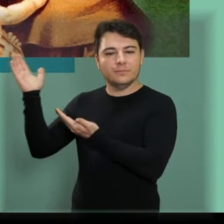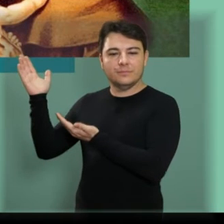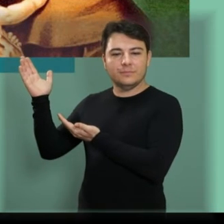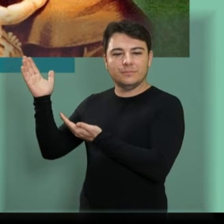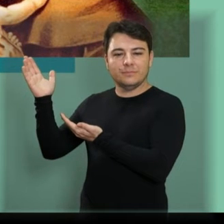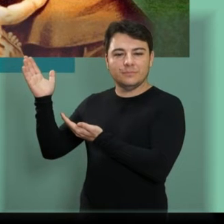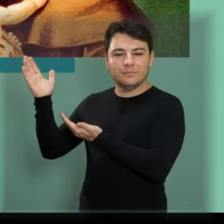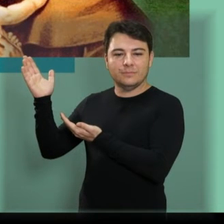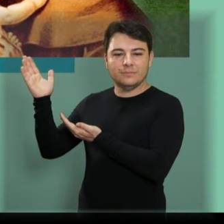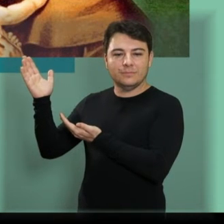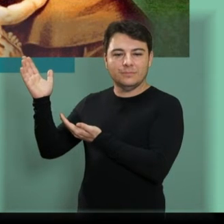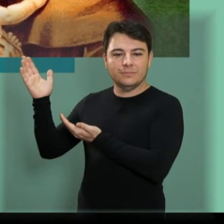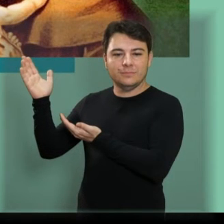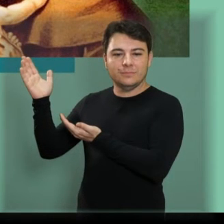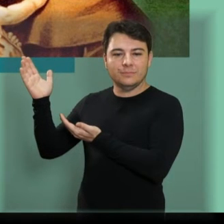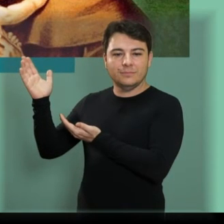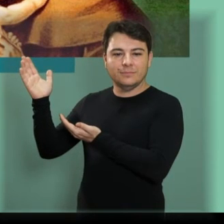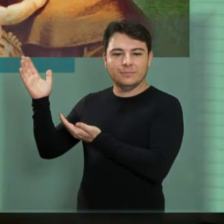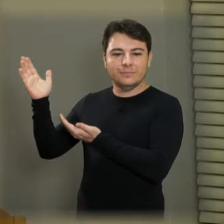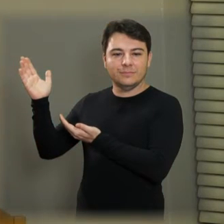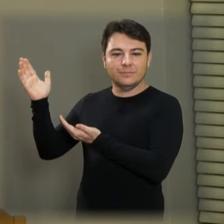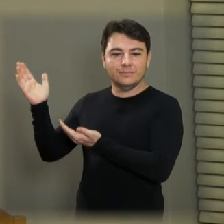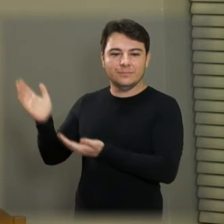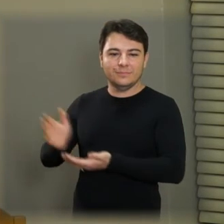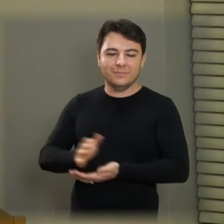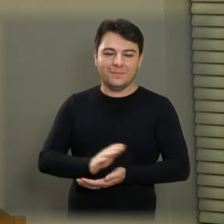Santo Antônio de Pádua, muito obrigado, boa noite, que Deus os abençoe.